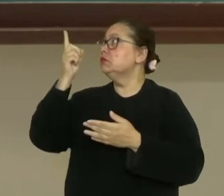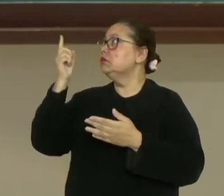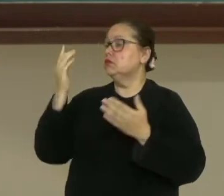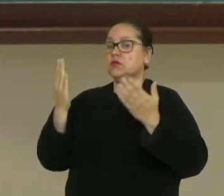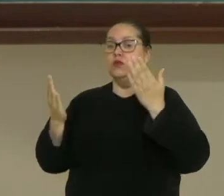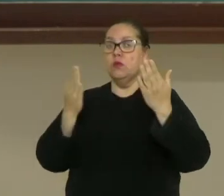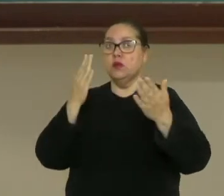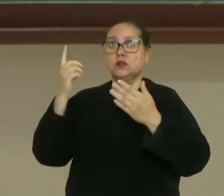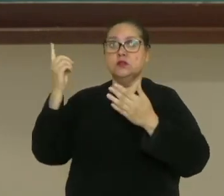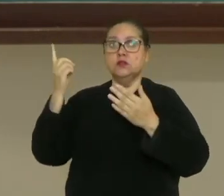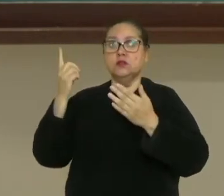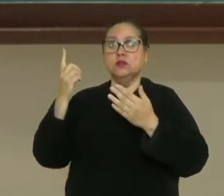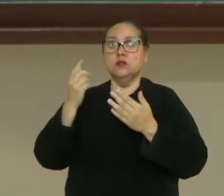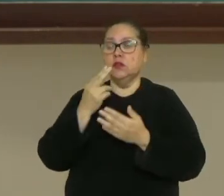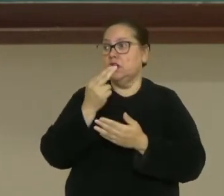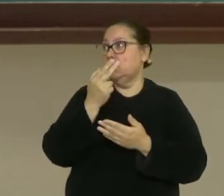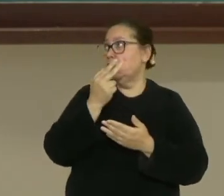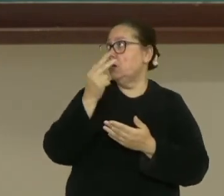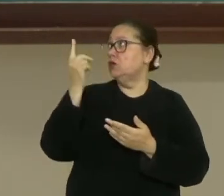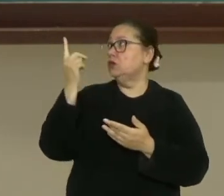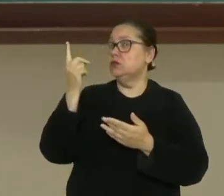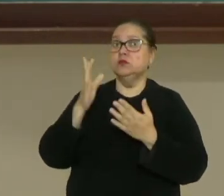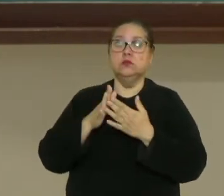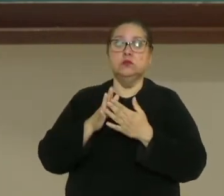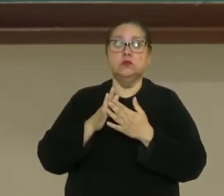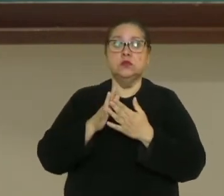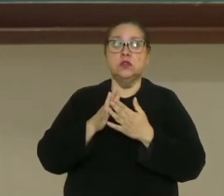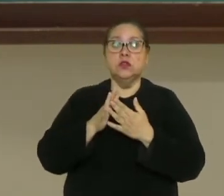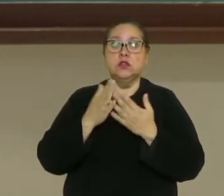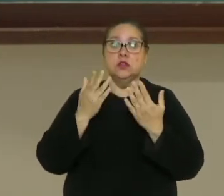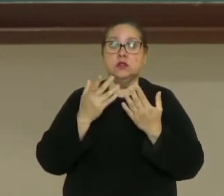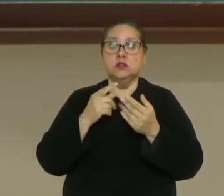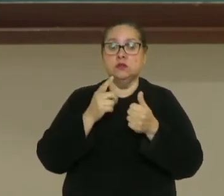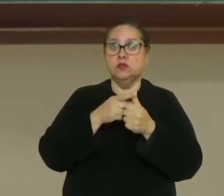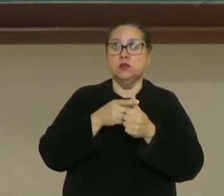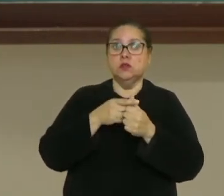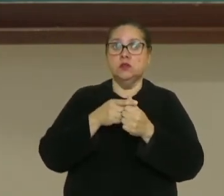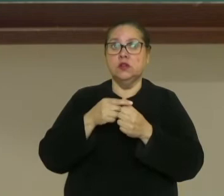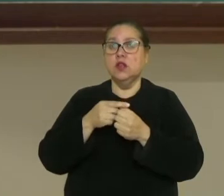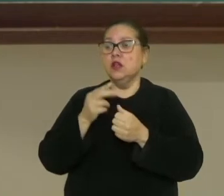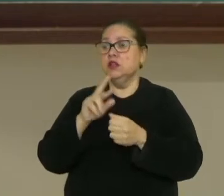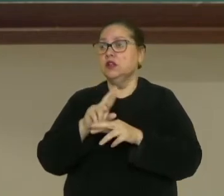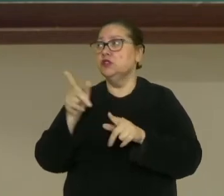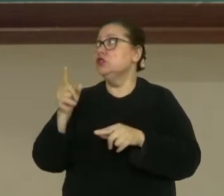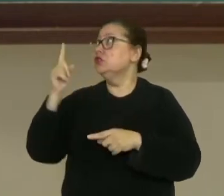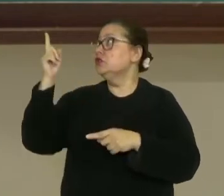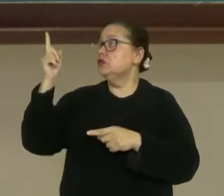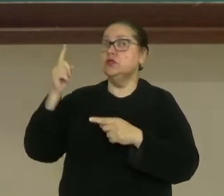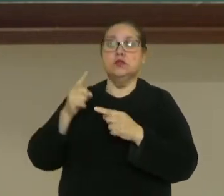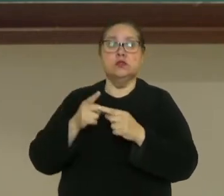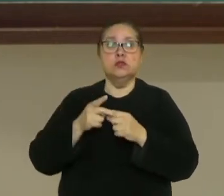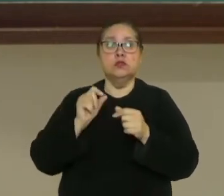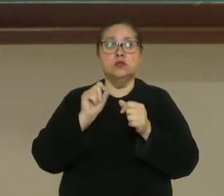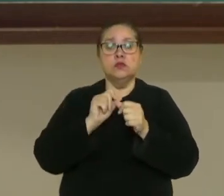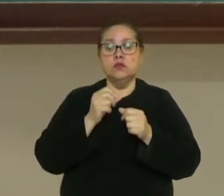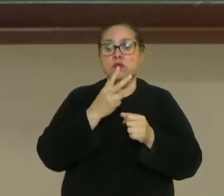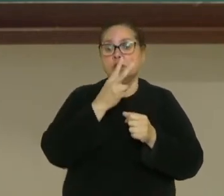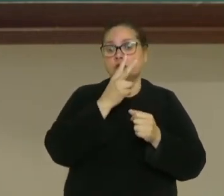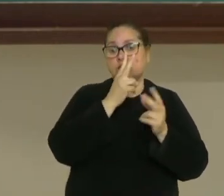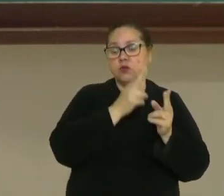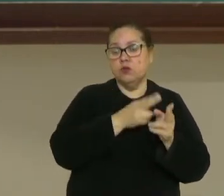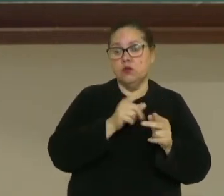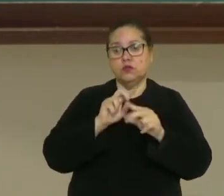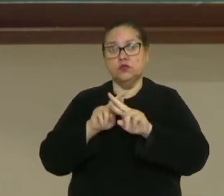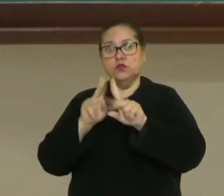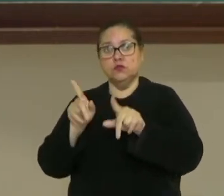comparação, homologia teria a origem igual, analogia diferente, funções diferentes ou iguais, e